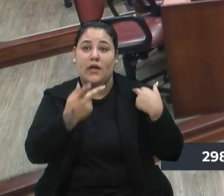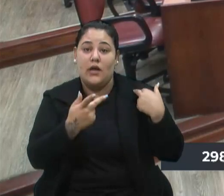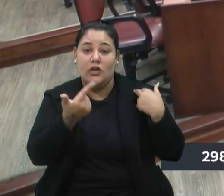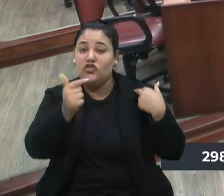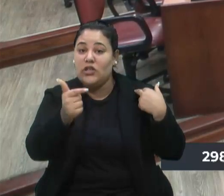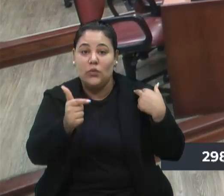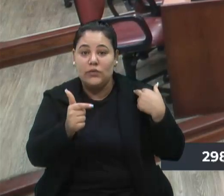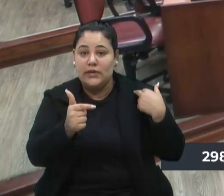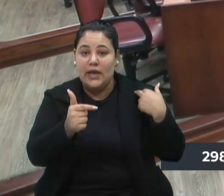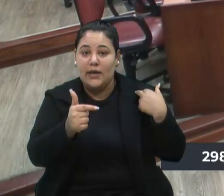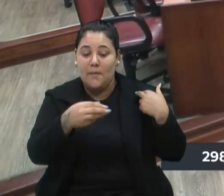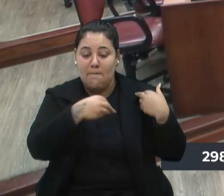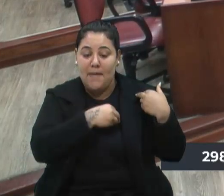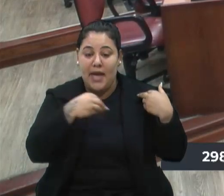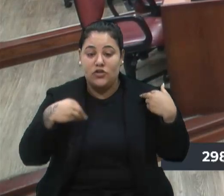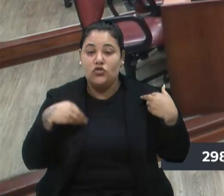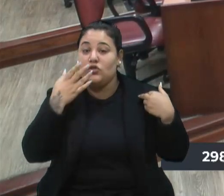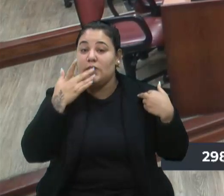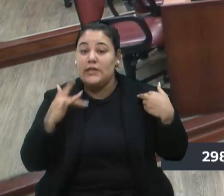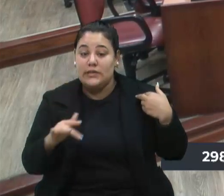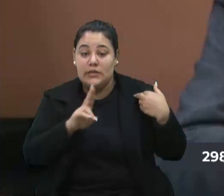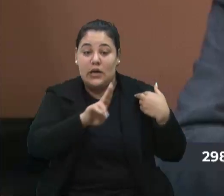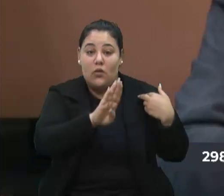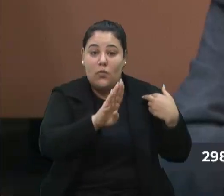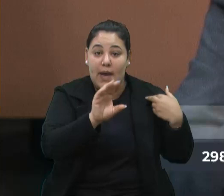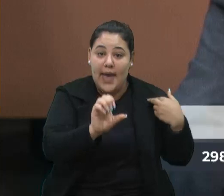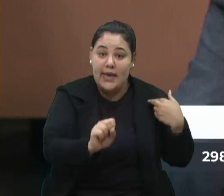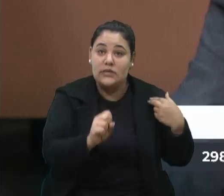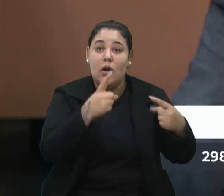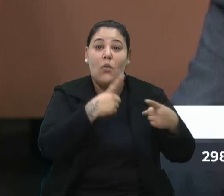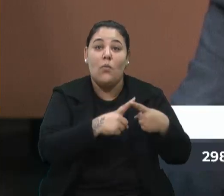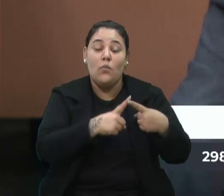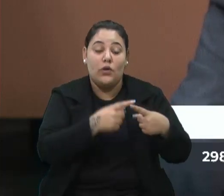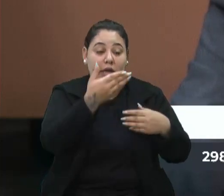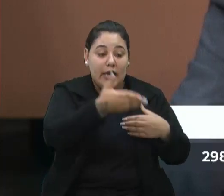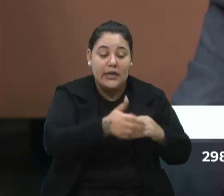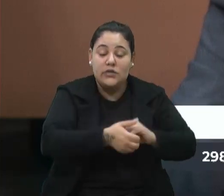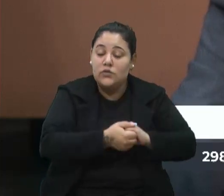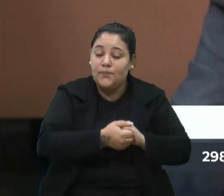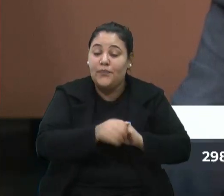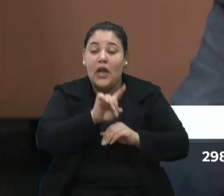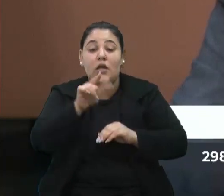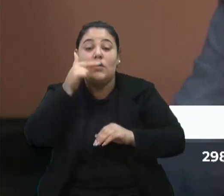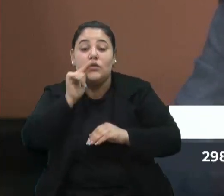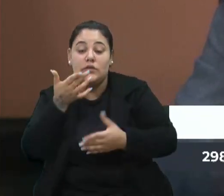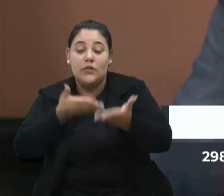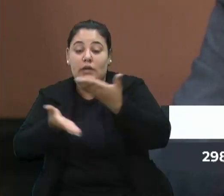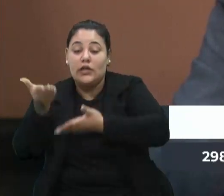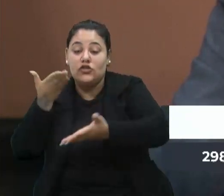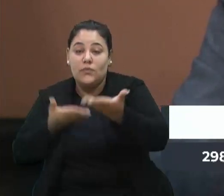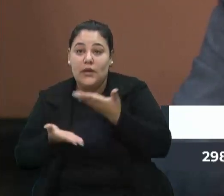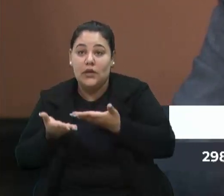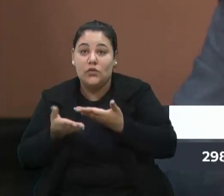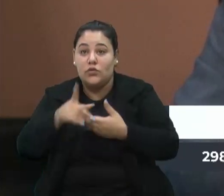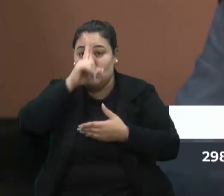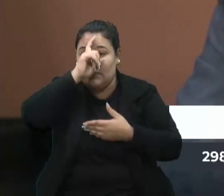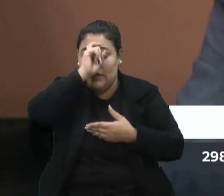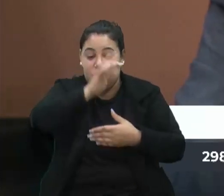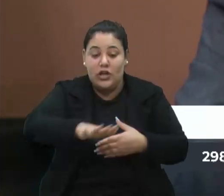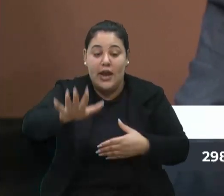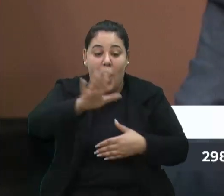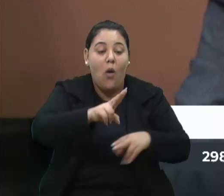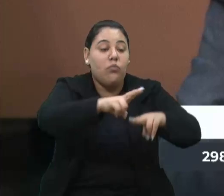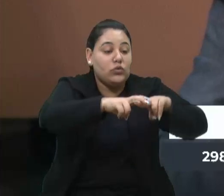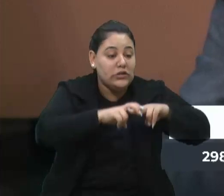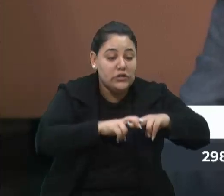UBSs por conta disso, nós não estamos conseguindo ter atendimento para internação de leitos por conta daquilo,